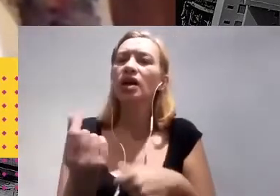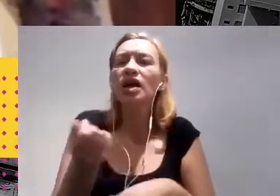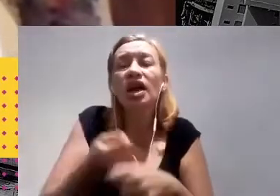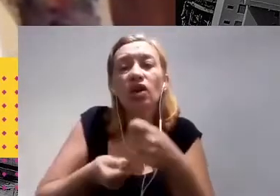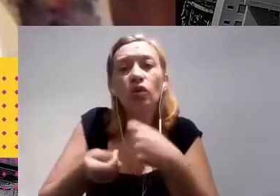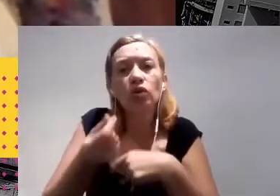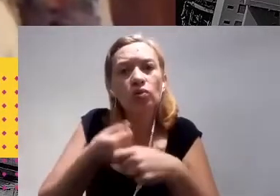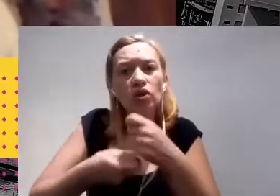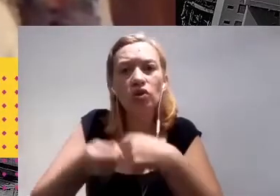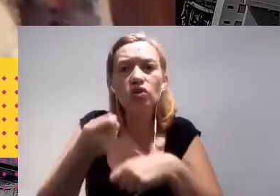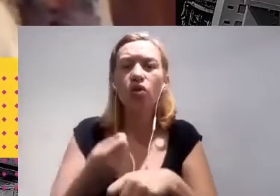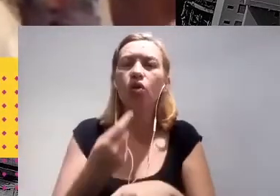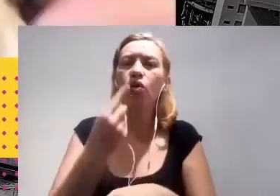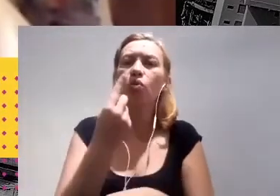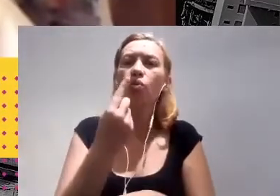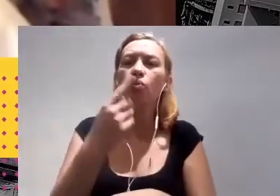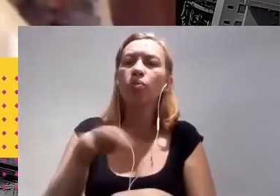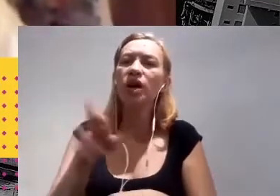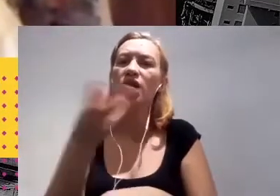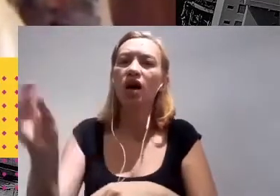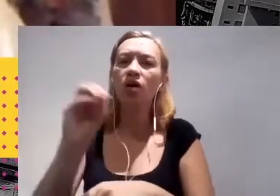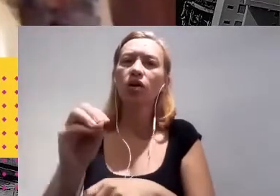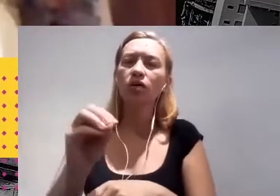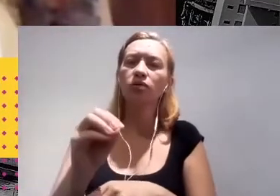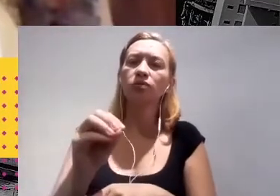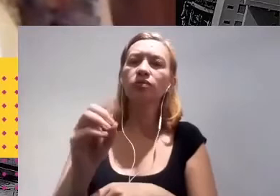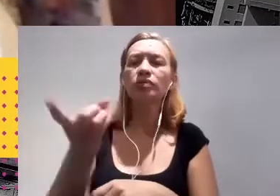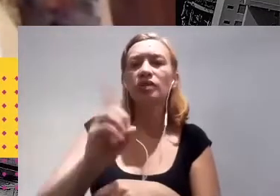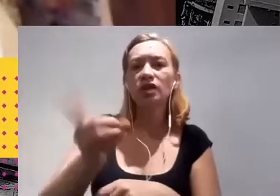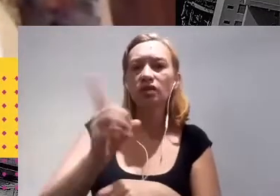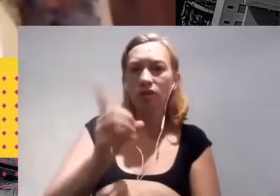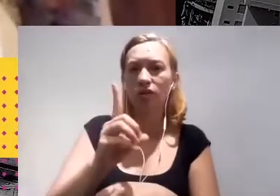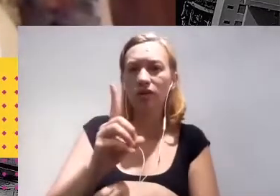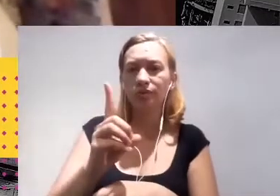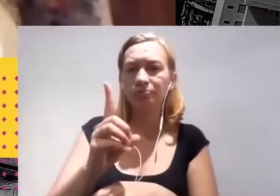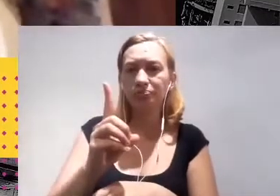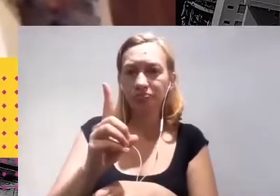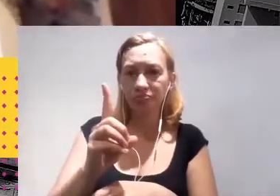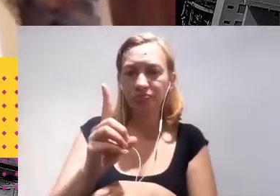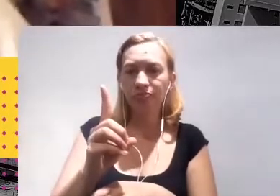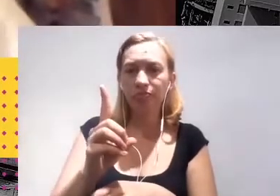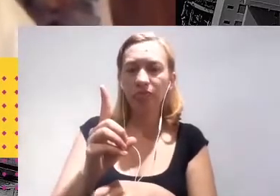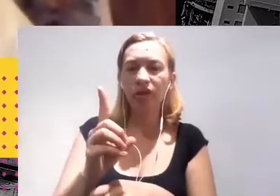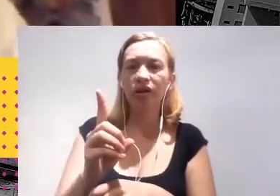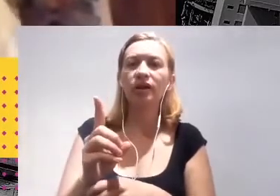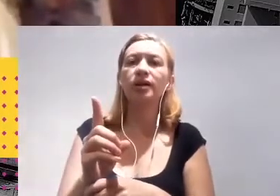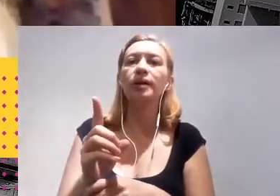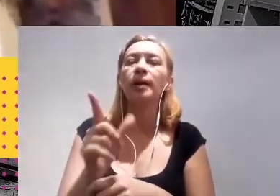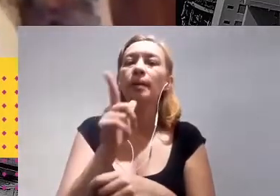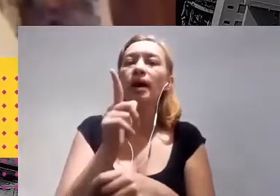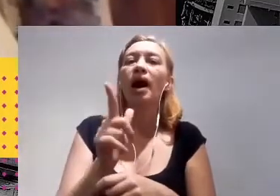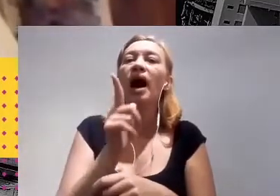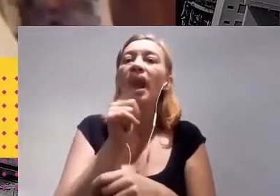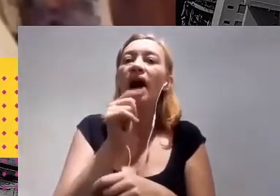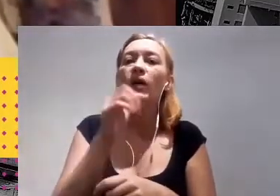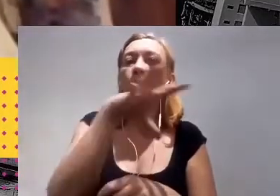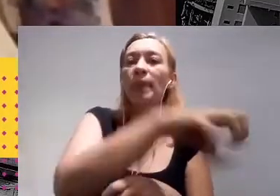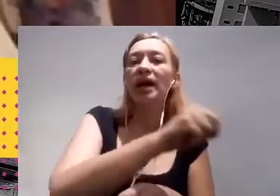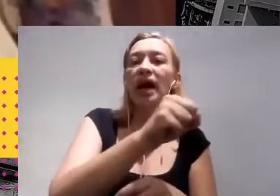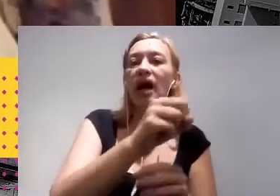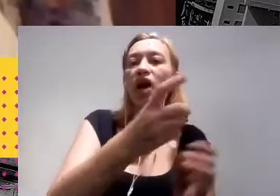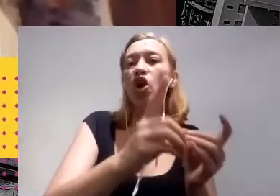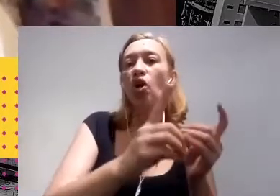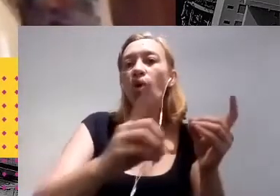de dólares, deixando de gastar com água poluída ou ir buscar água cada vez mais longe. É o que Extrema está fazendo, é o que hoje vários